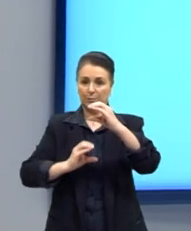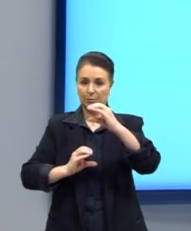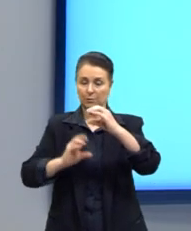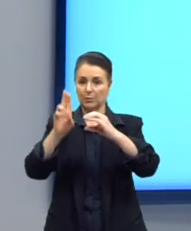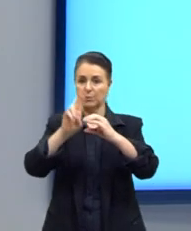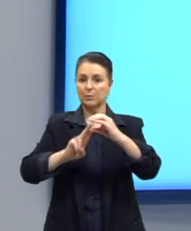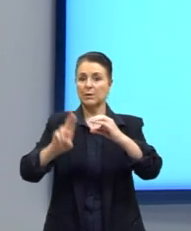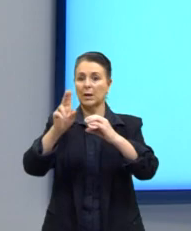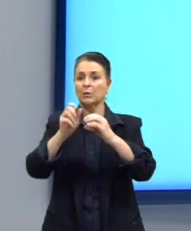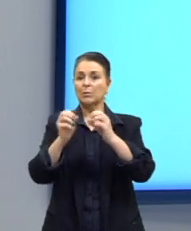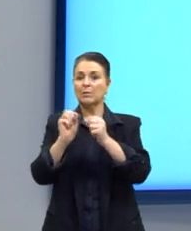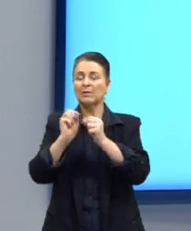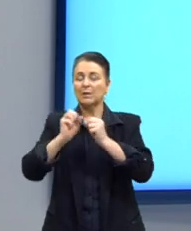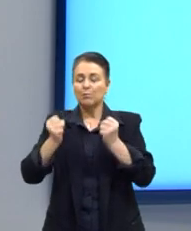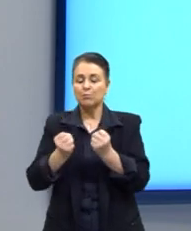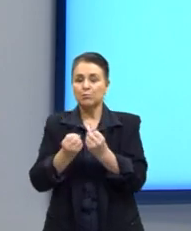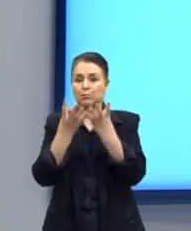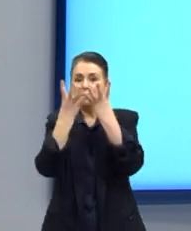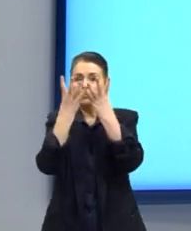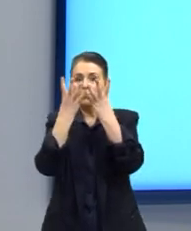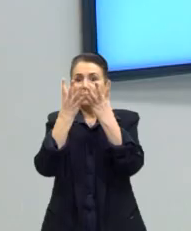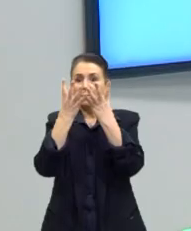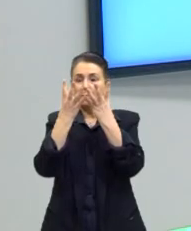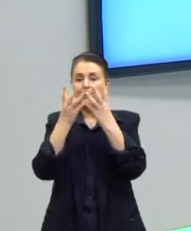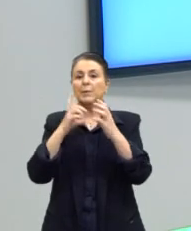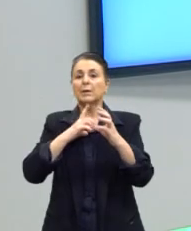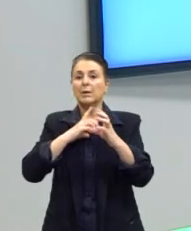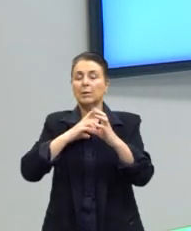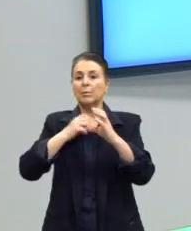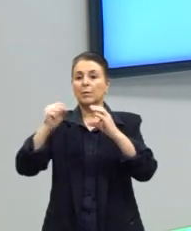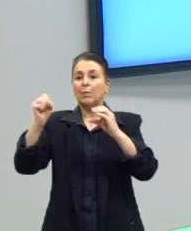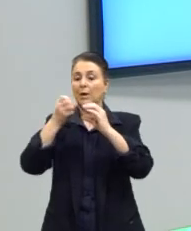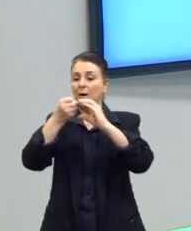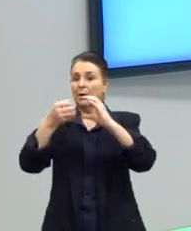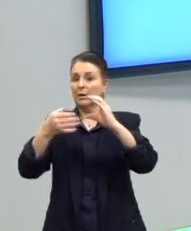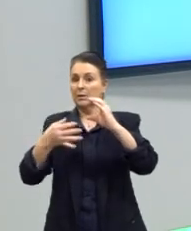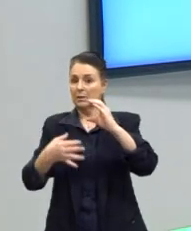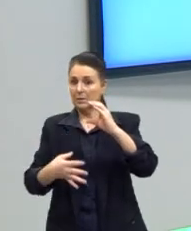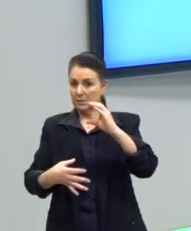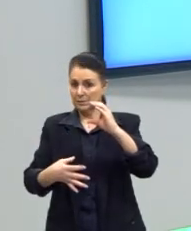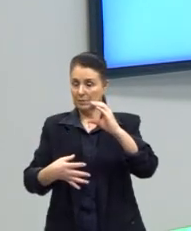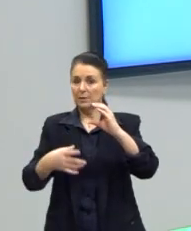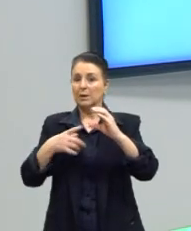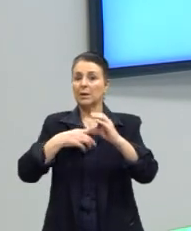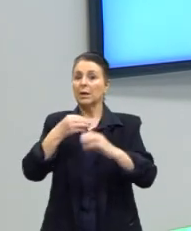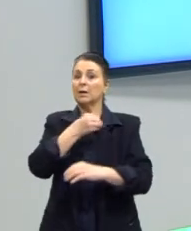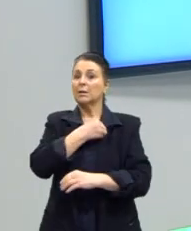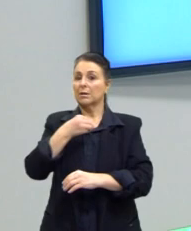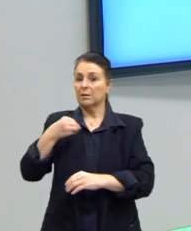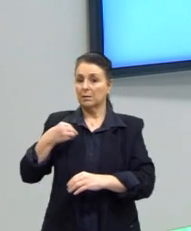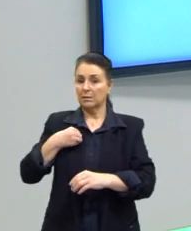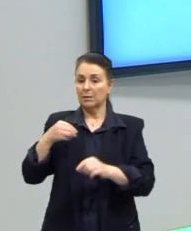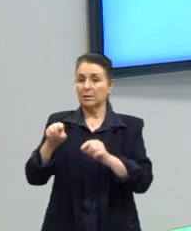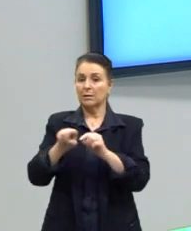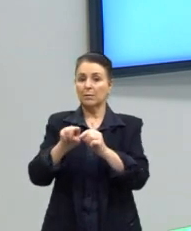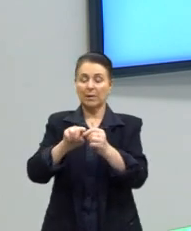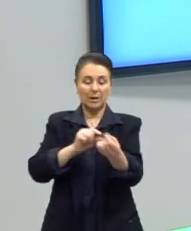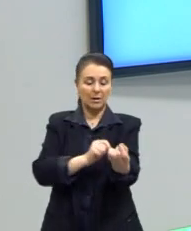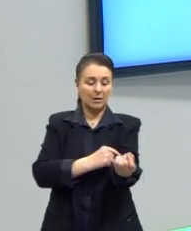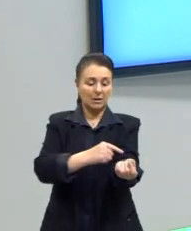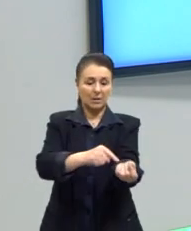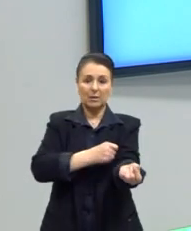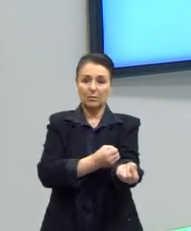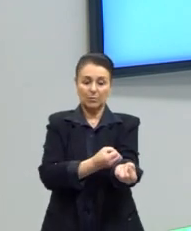explosivos, né? Uma característica desses compostos nitrogenados. Na medicina, como um vasodilatador, nos